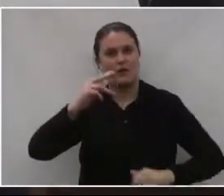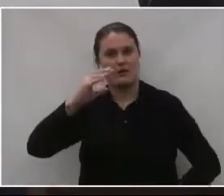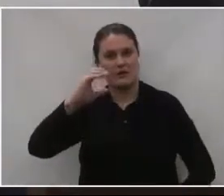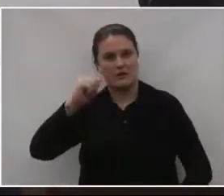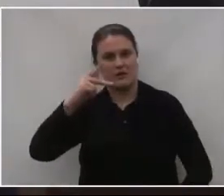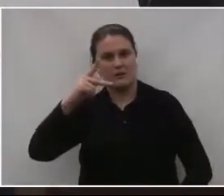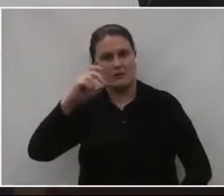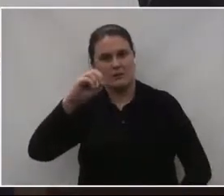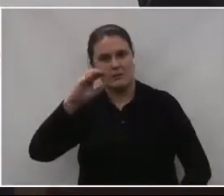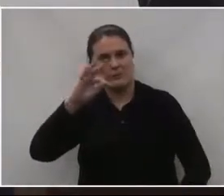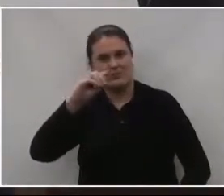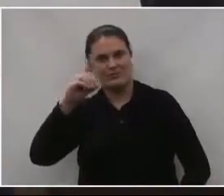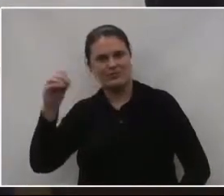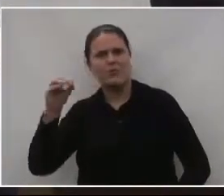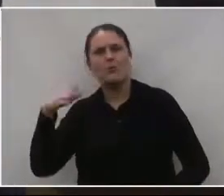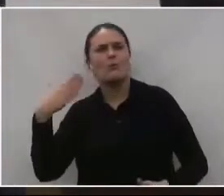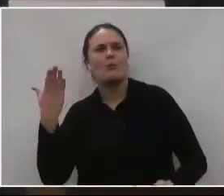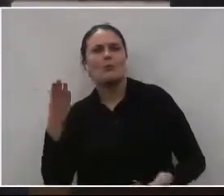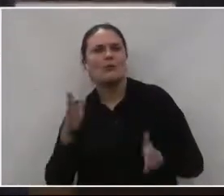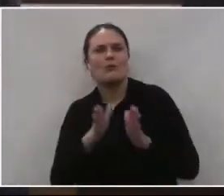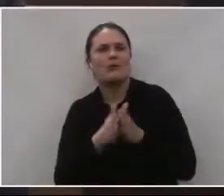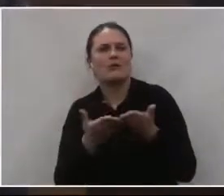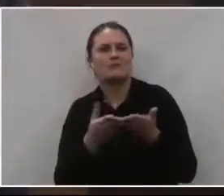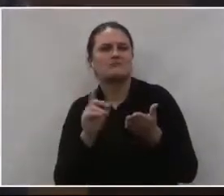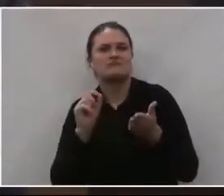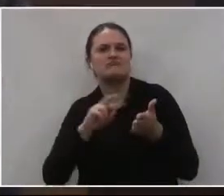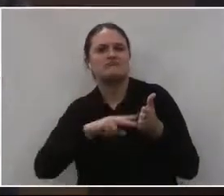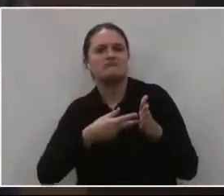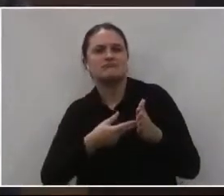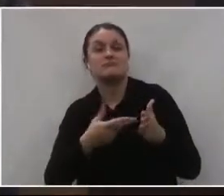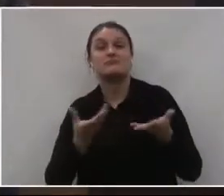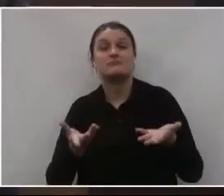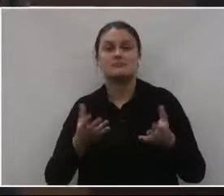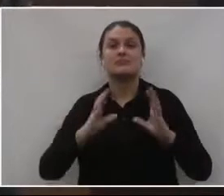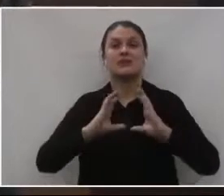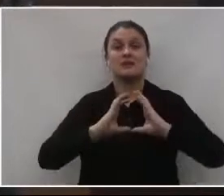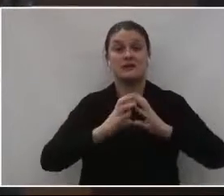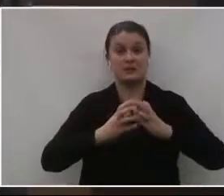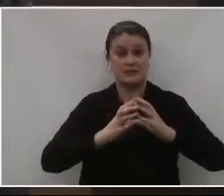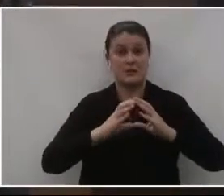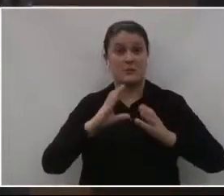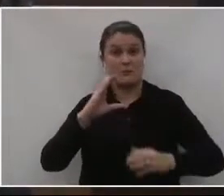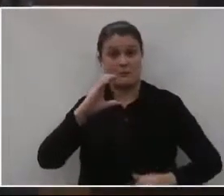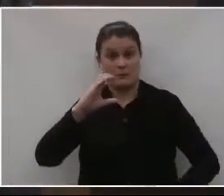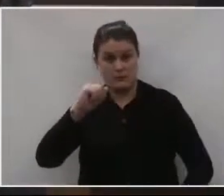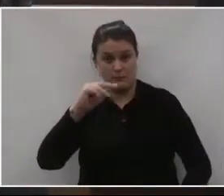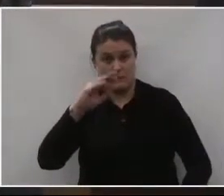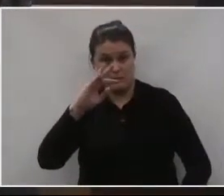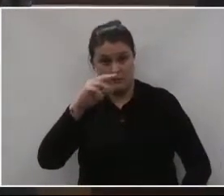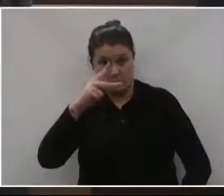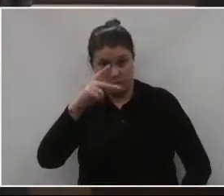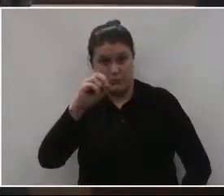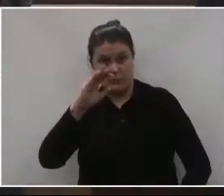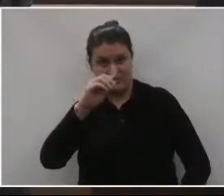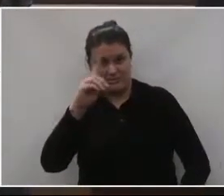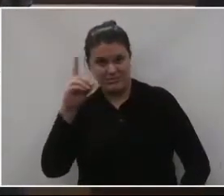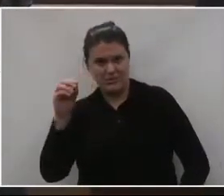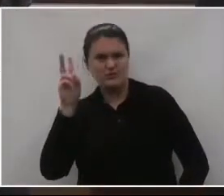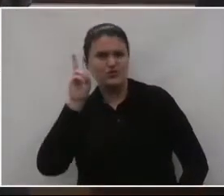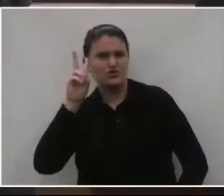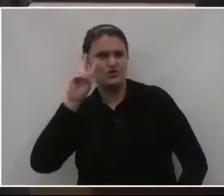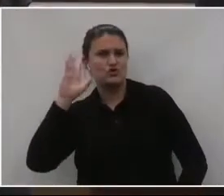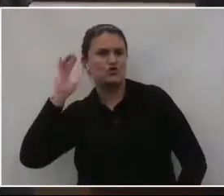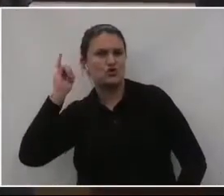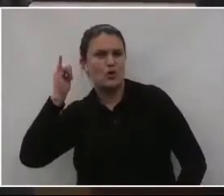Que livro é esse, Kiko? Explica pra gente. O livro Bola de Capotão conta um pouco da história que estava